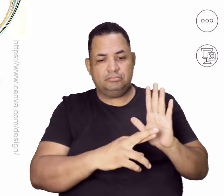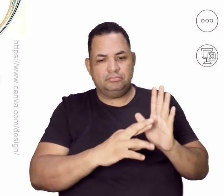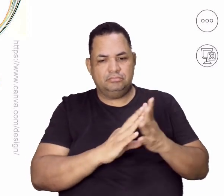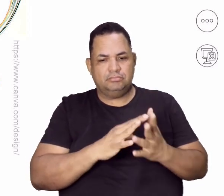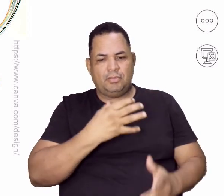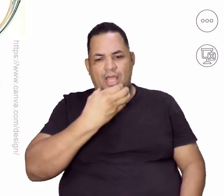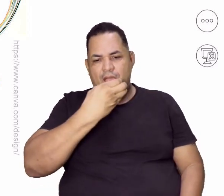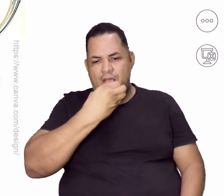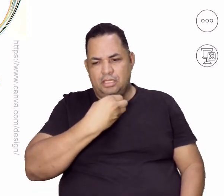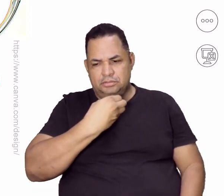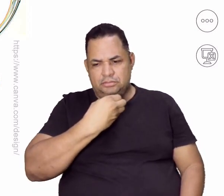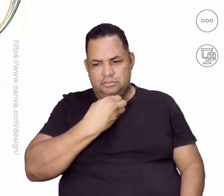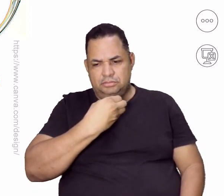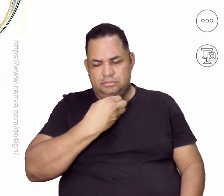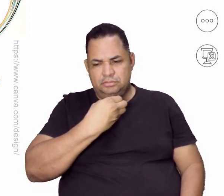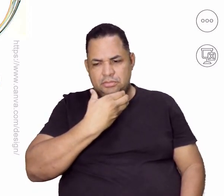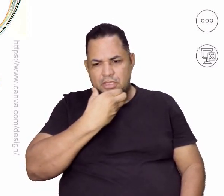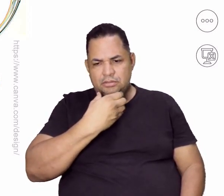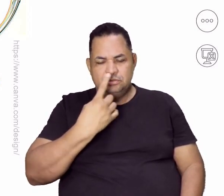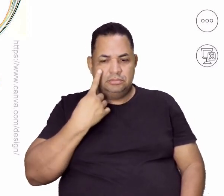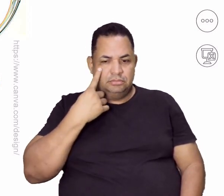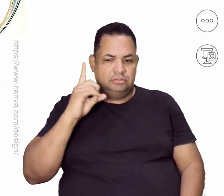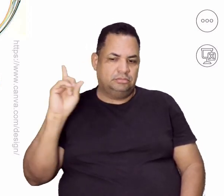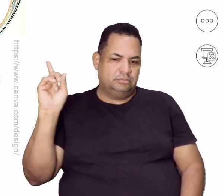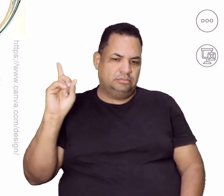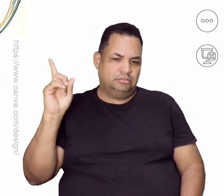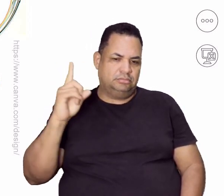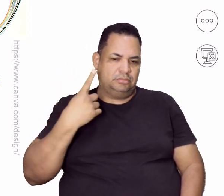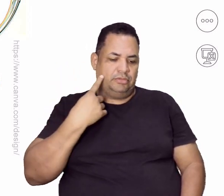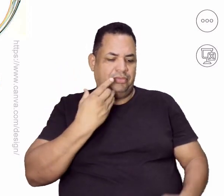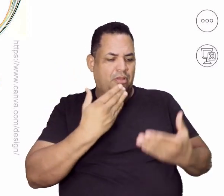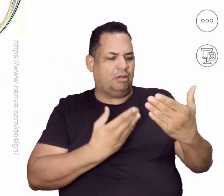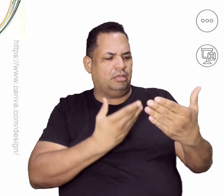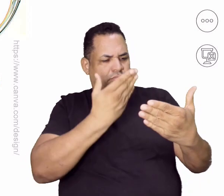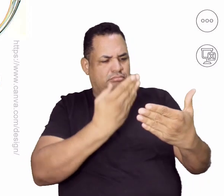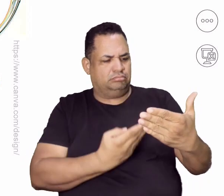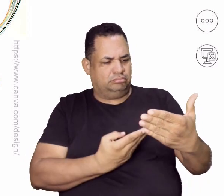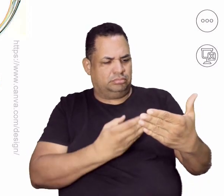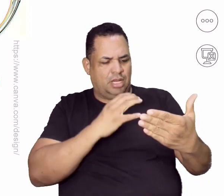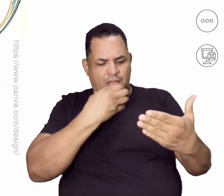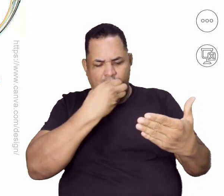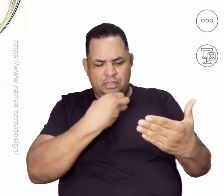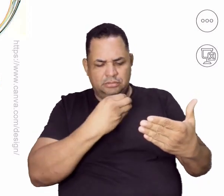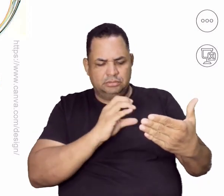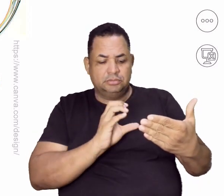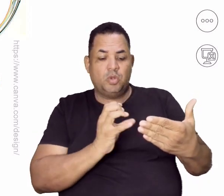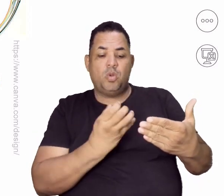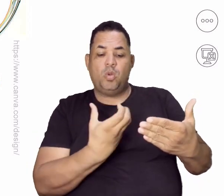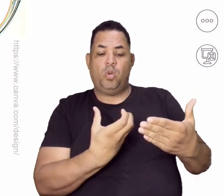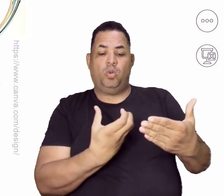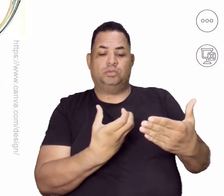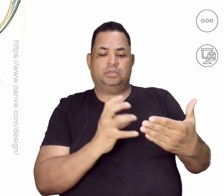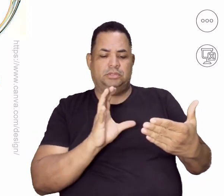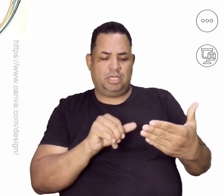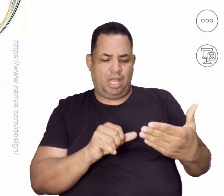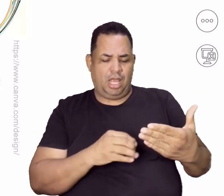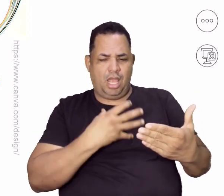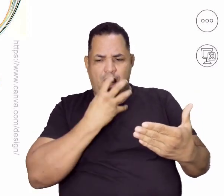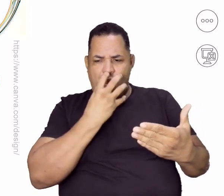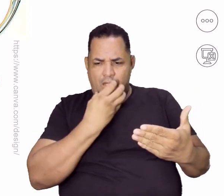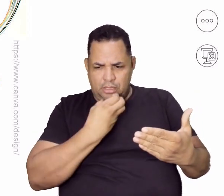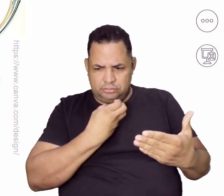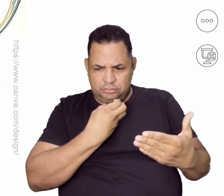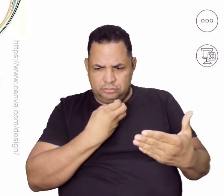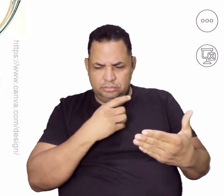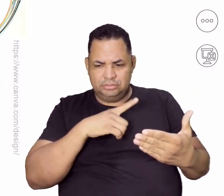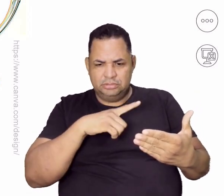maçã. E às vezes você só vê um lado, né? Um lado da maçã, às vezes o outro lado já tá mordido, né? Ou já tá